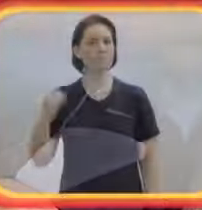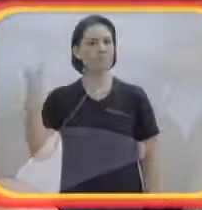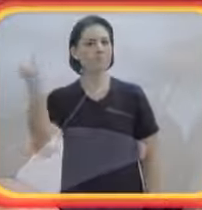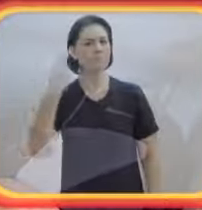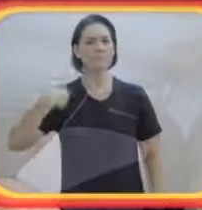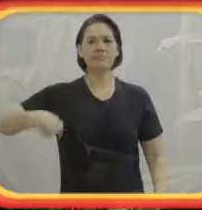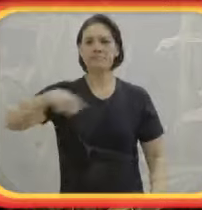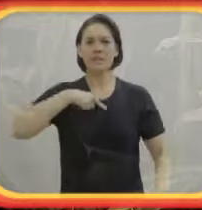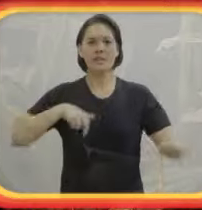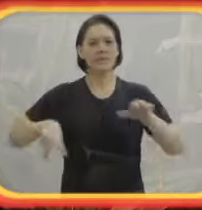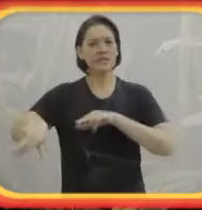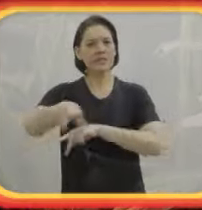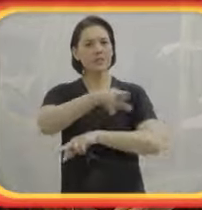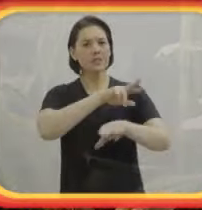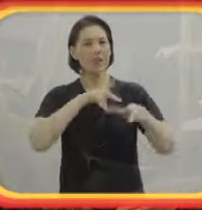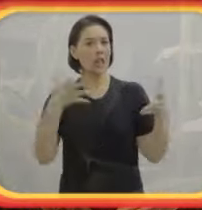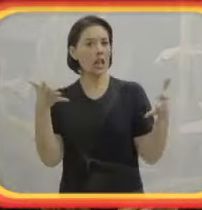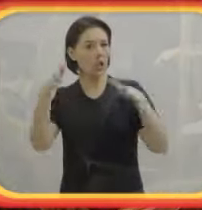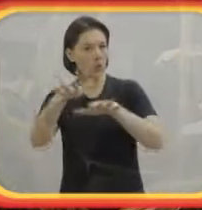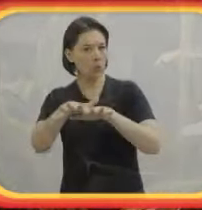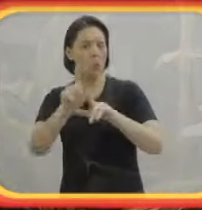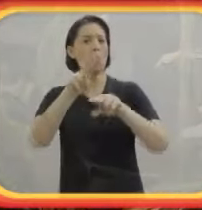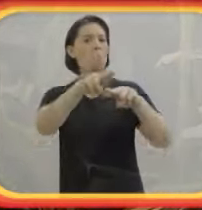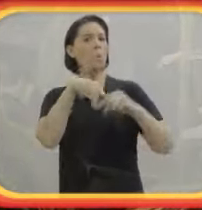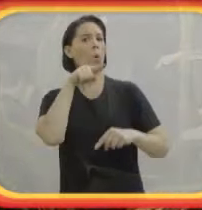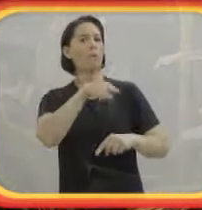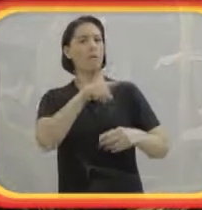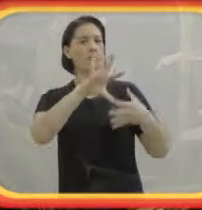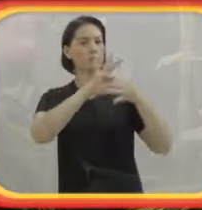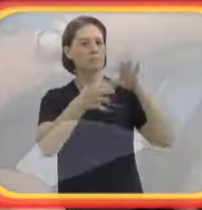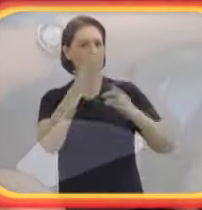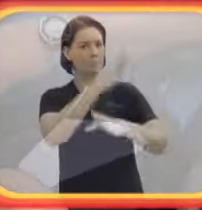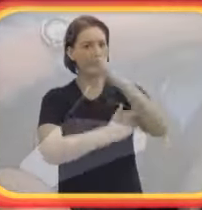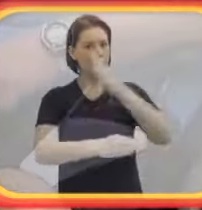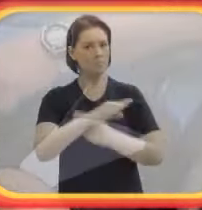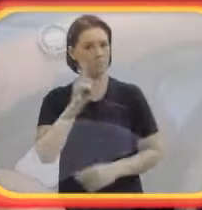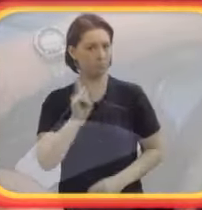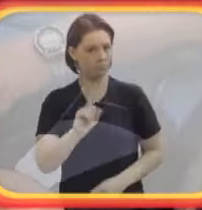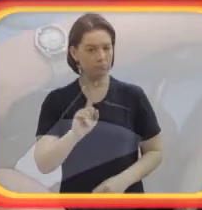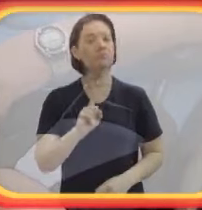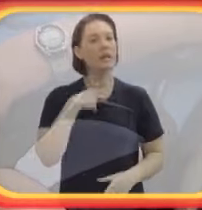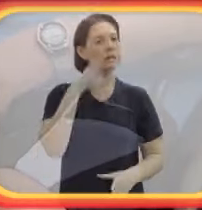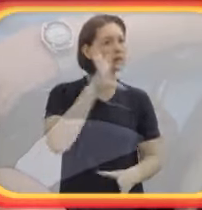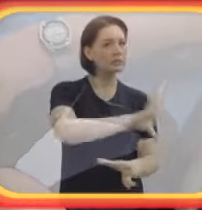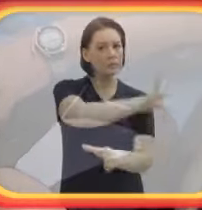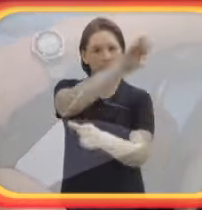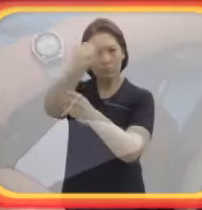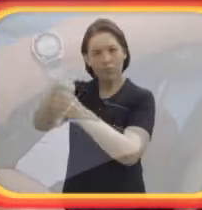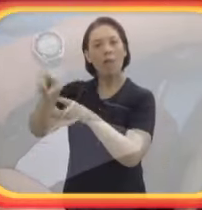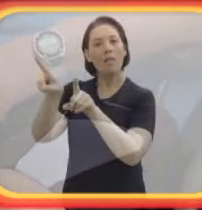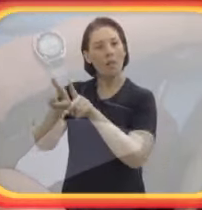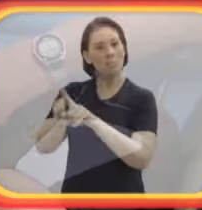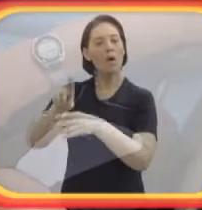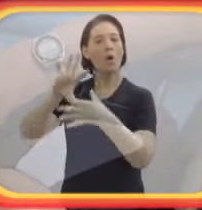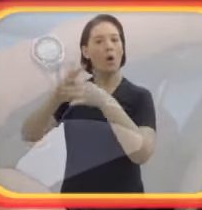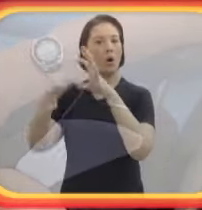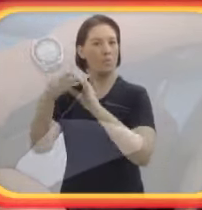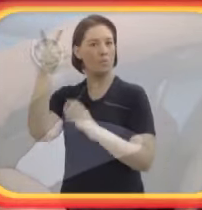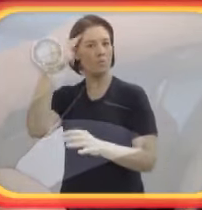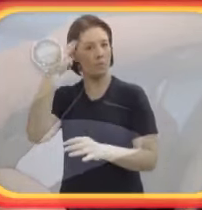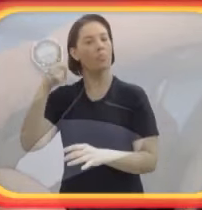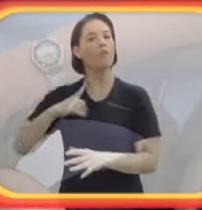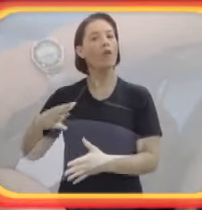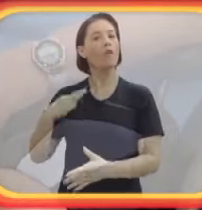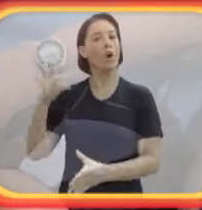É super importante que a nossa diversidade e inclusão não é só nos Jogos Paralímpicos. A gente até puxa mais até para os Jogos Olímpicos, para a gente ter